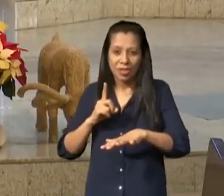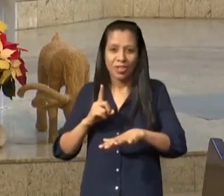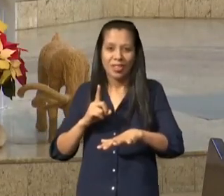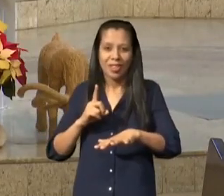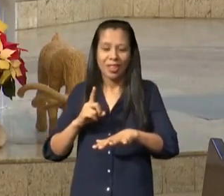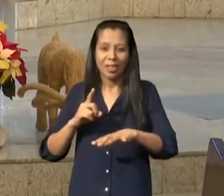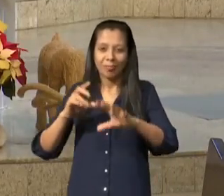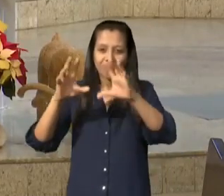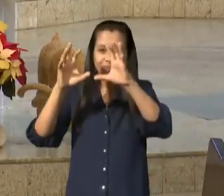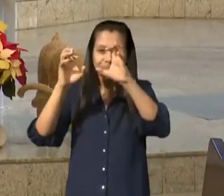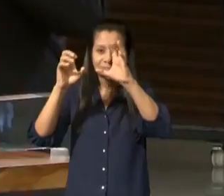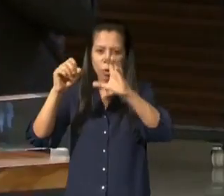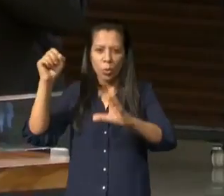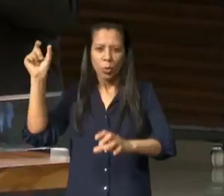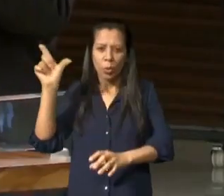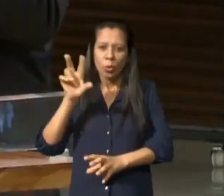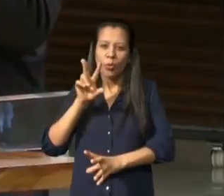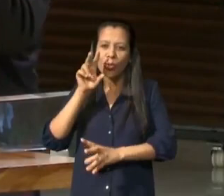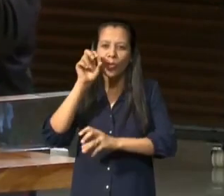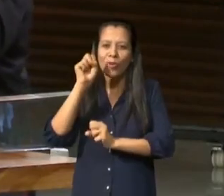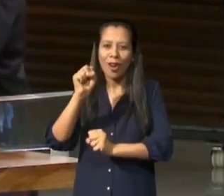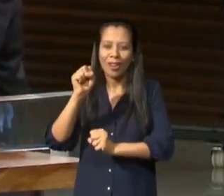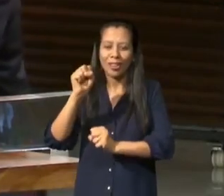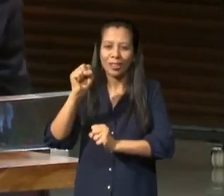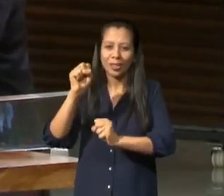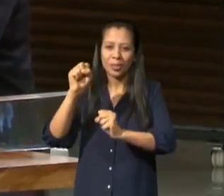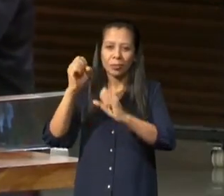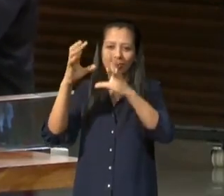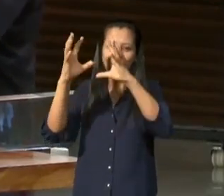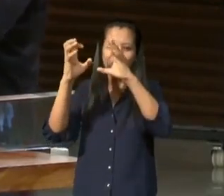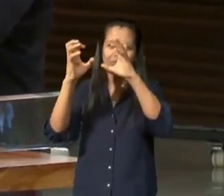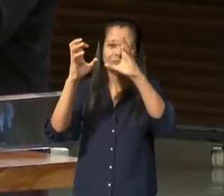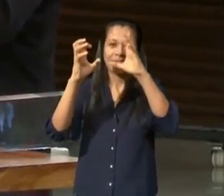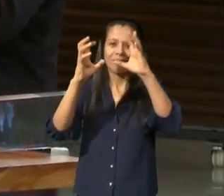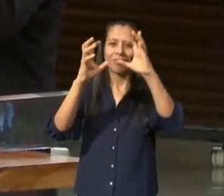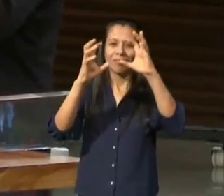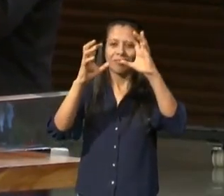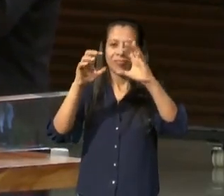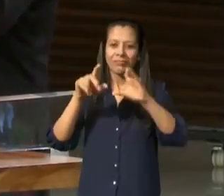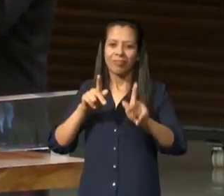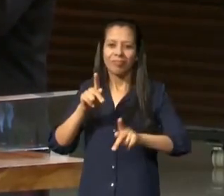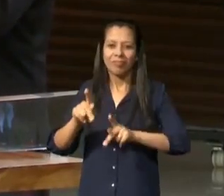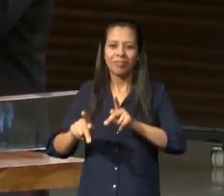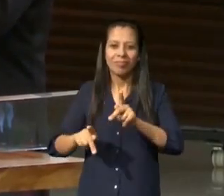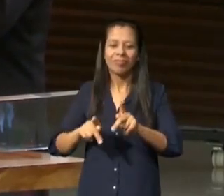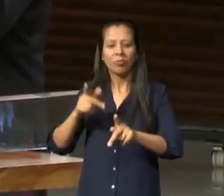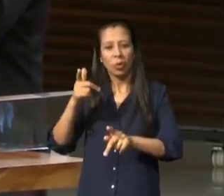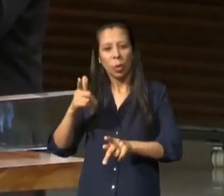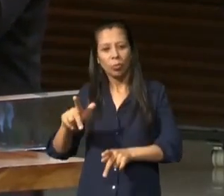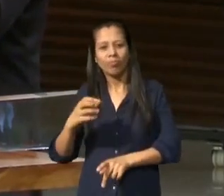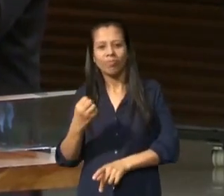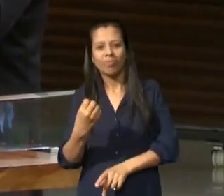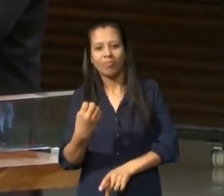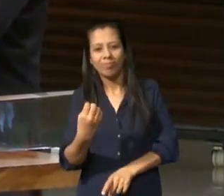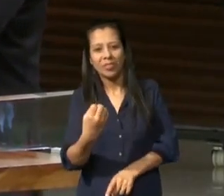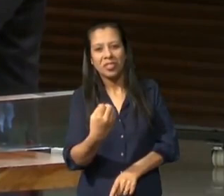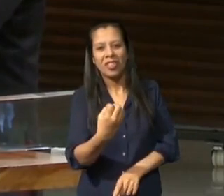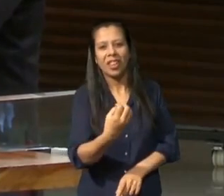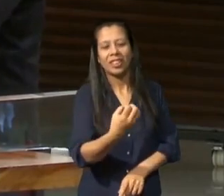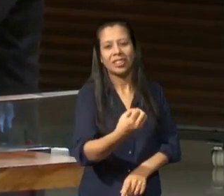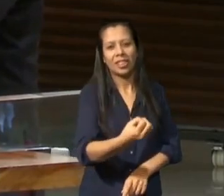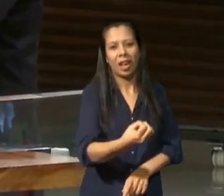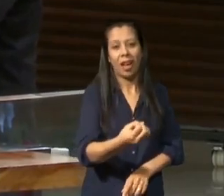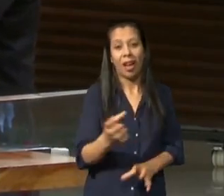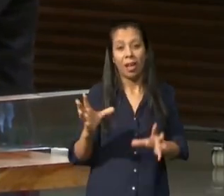milagres nós recebemos todos os dias em nossa vida e não damos conta disso quantos milagres nós recebemos de Deus